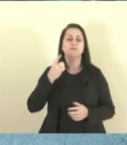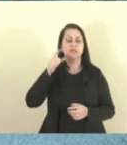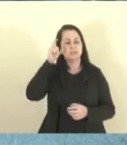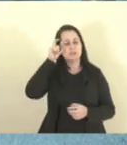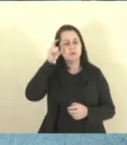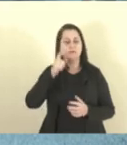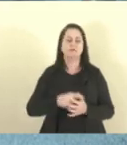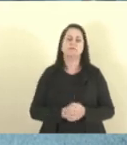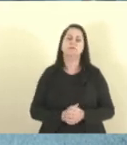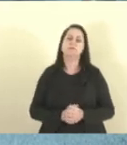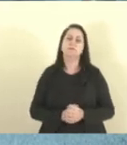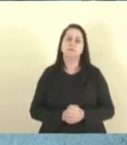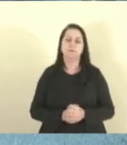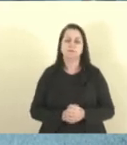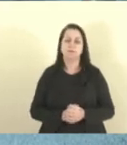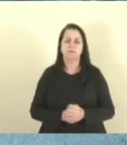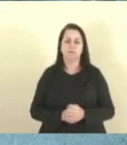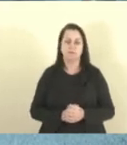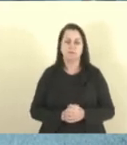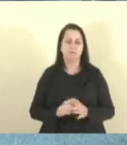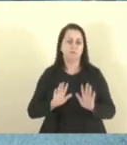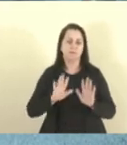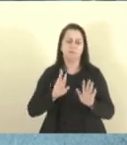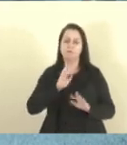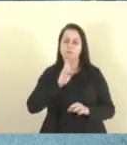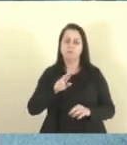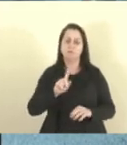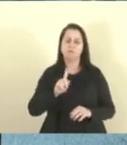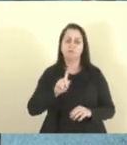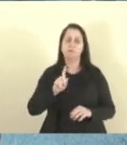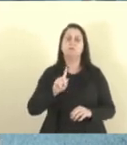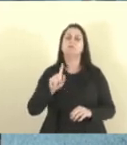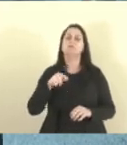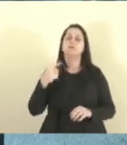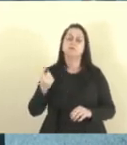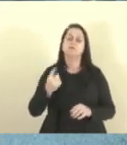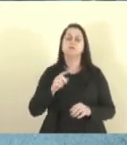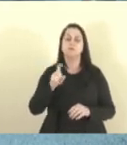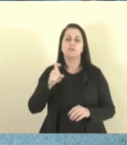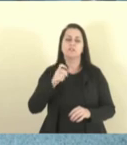não respondendo. Deputado Alexandre Chambinho.